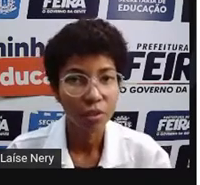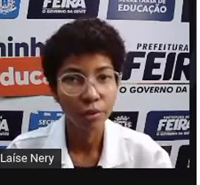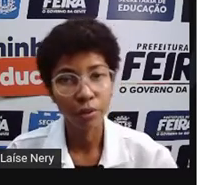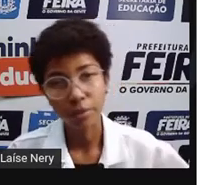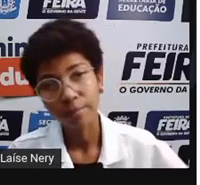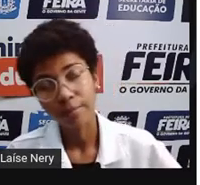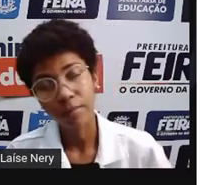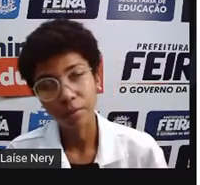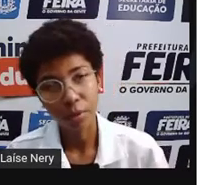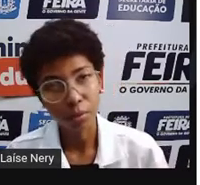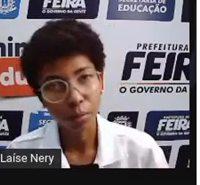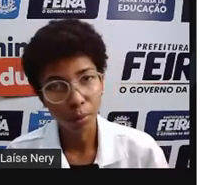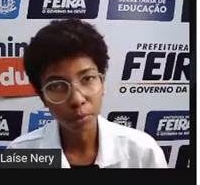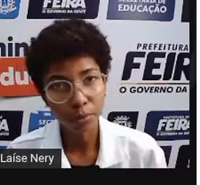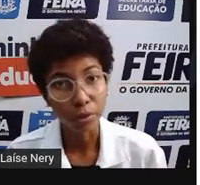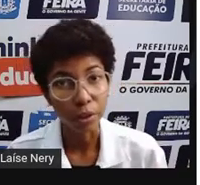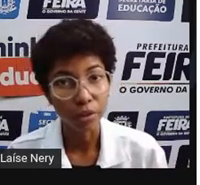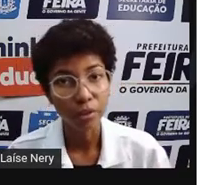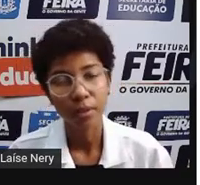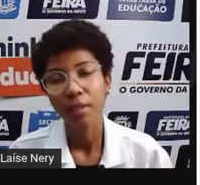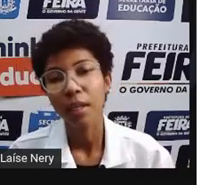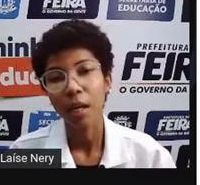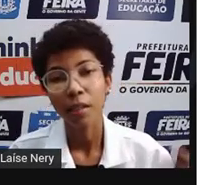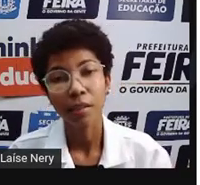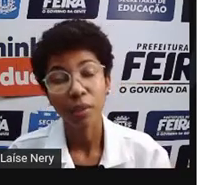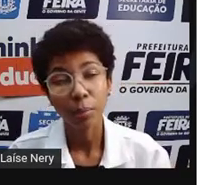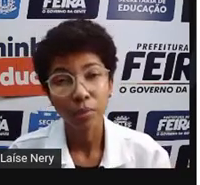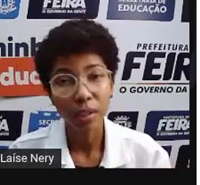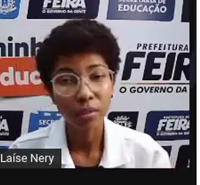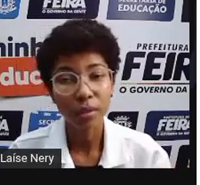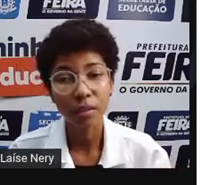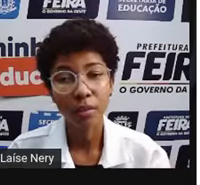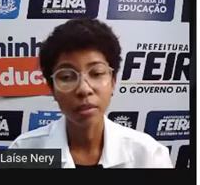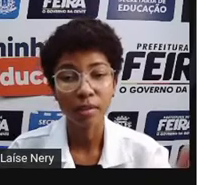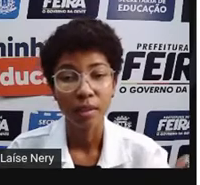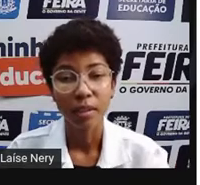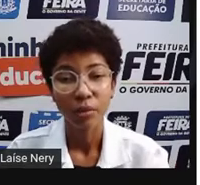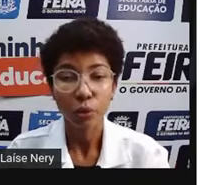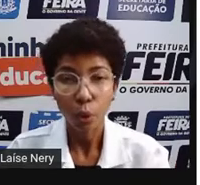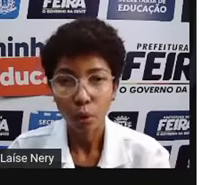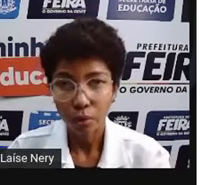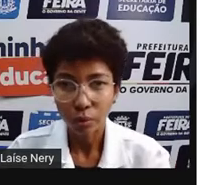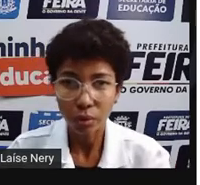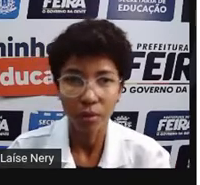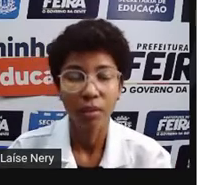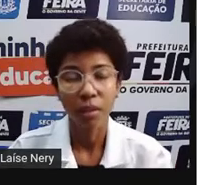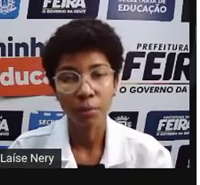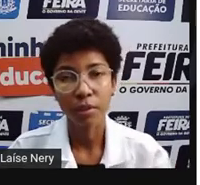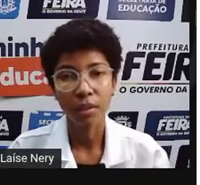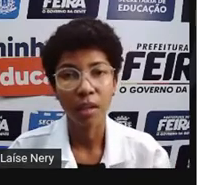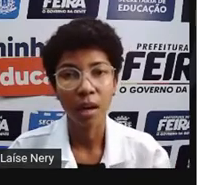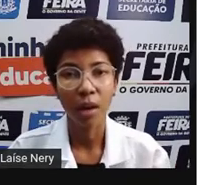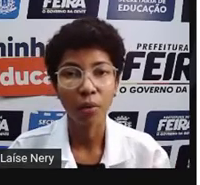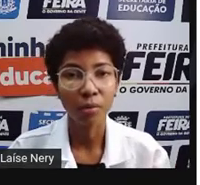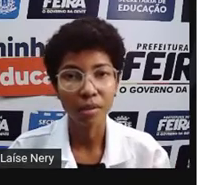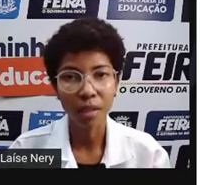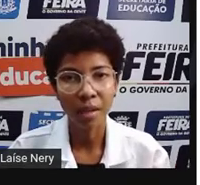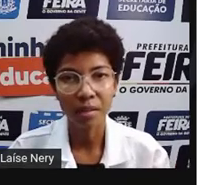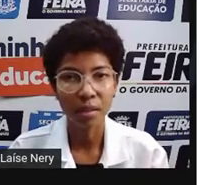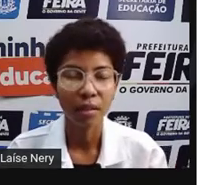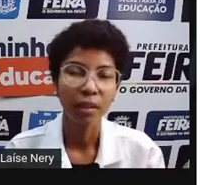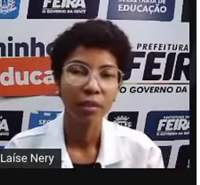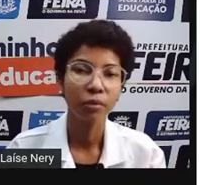sair de onde? Do nosso bolso, gente. Então é por isso que nós todos temos que ter a